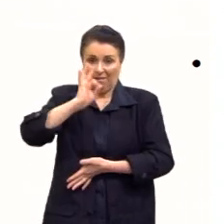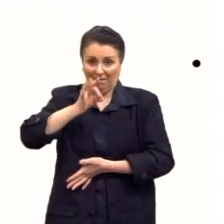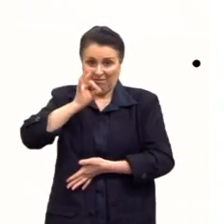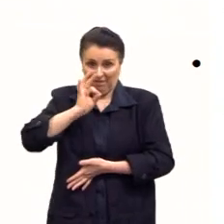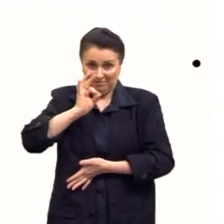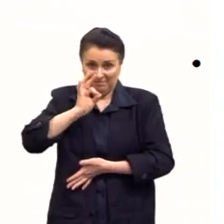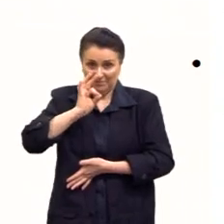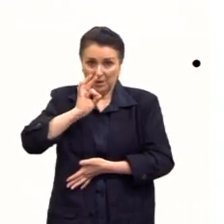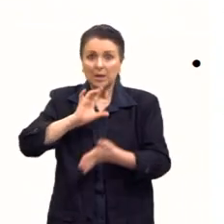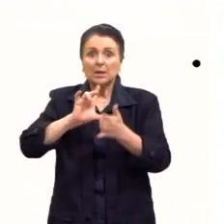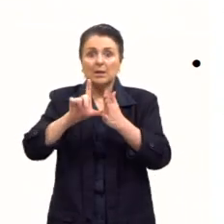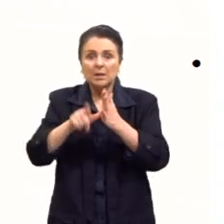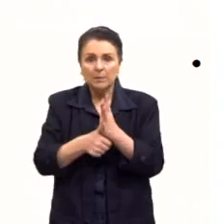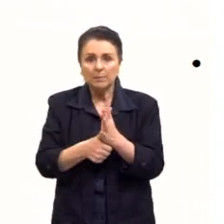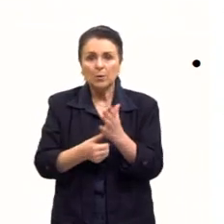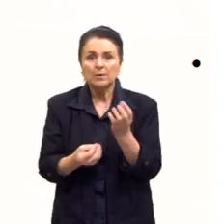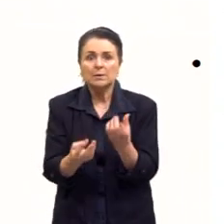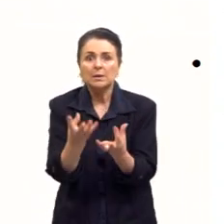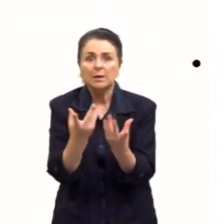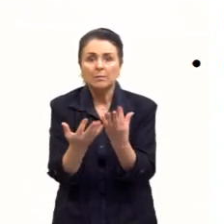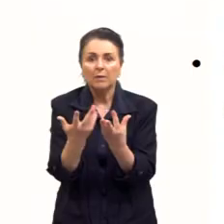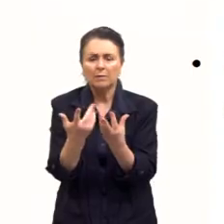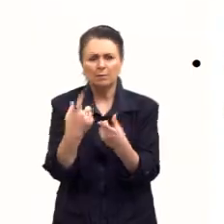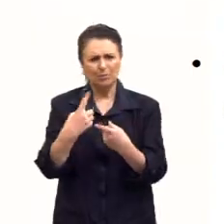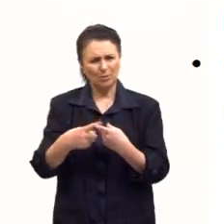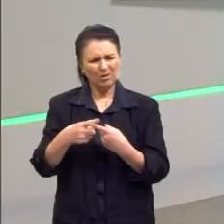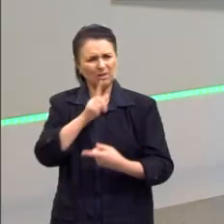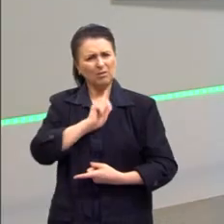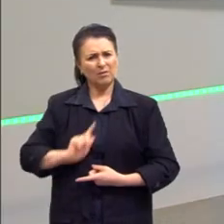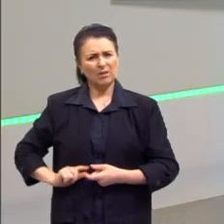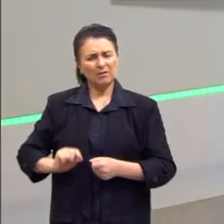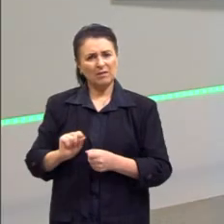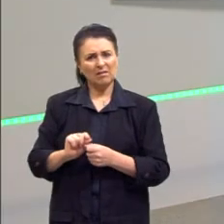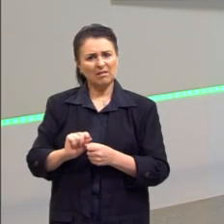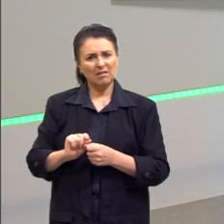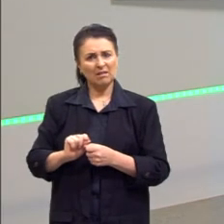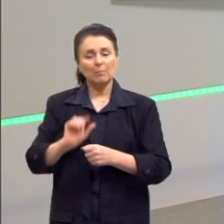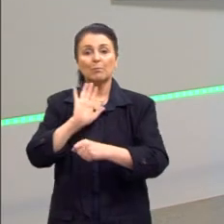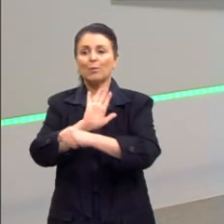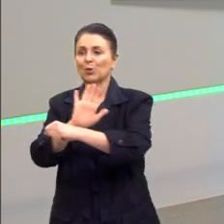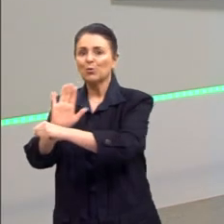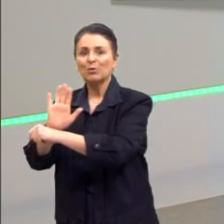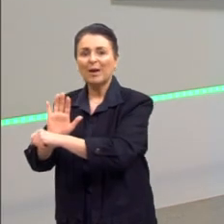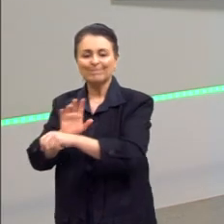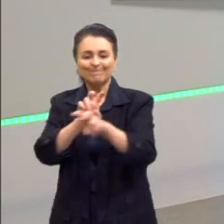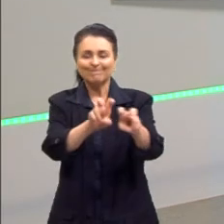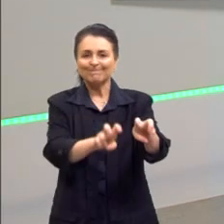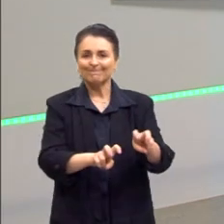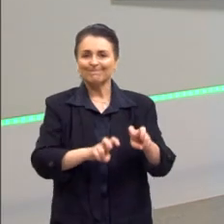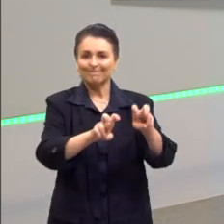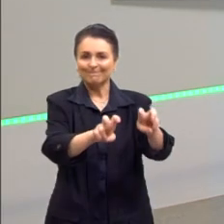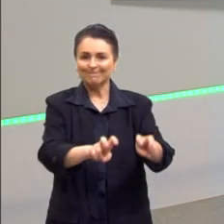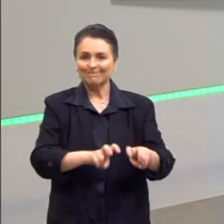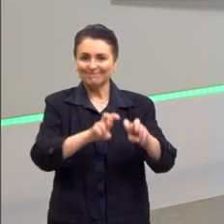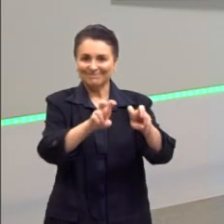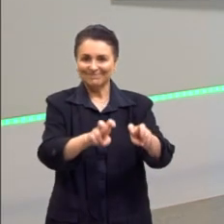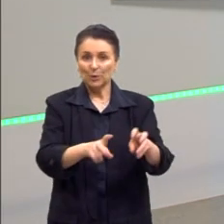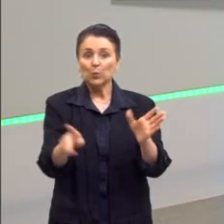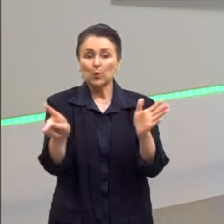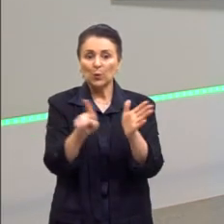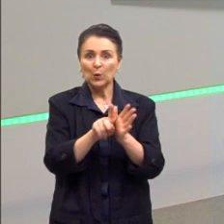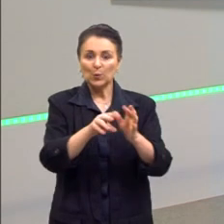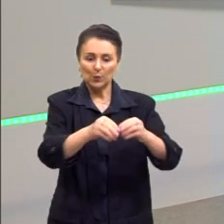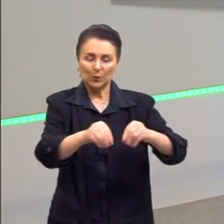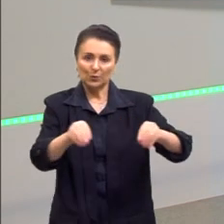ajudar quem? Para ajudar os fazendeiros, para ajudar alguns poucos donos de terra. Então, vamos perceber que é o Estado brasileiro